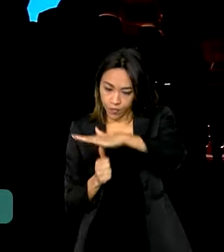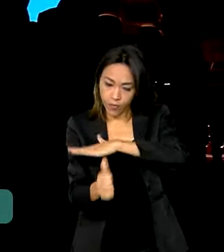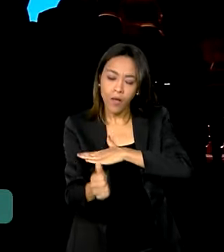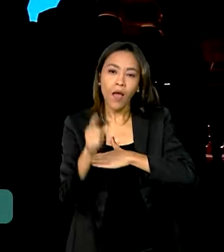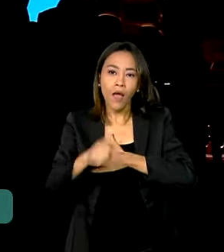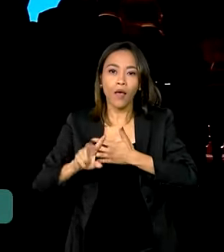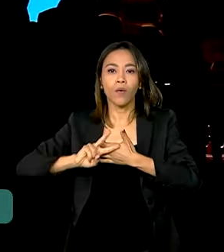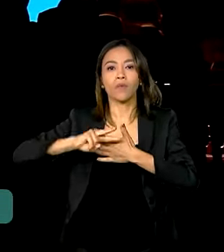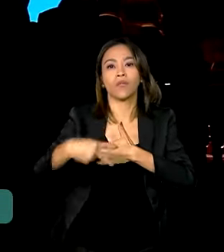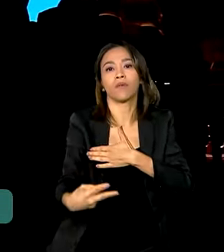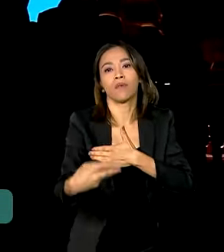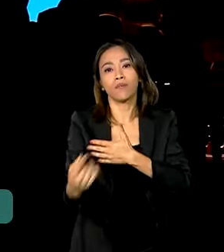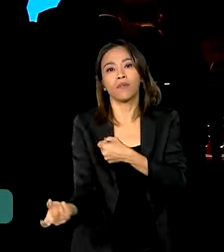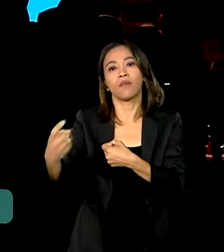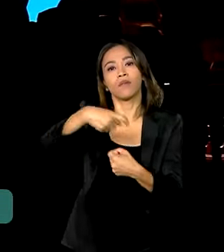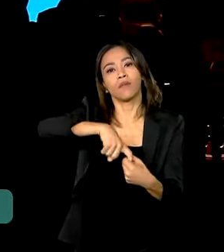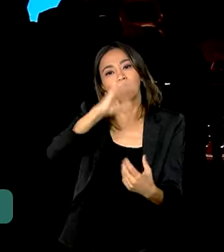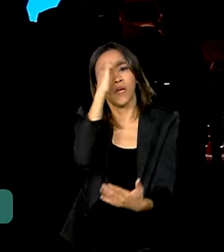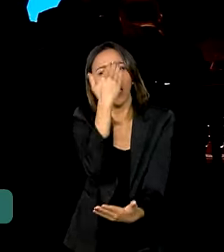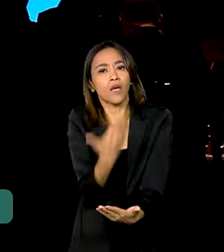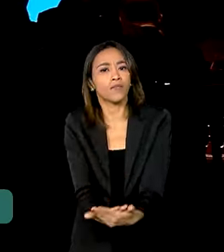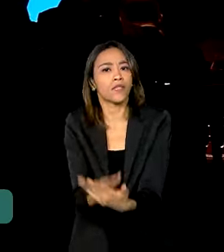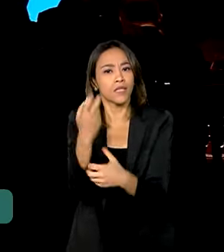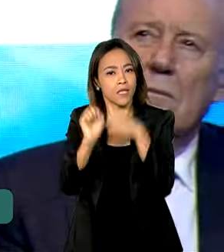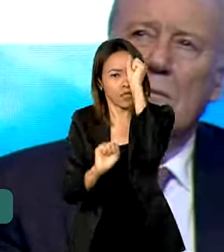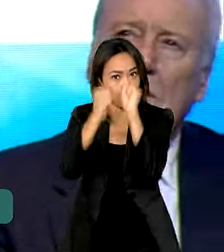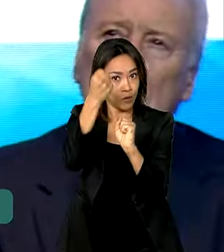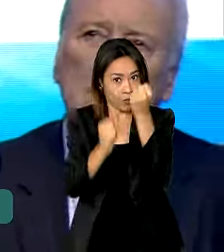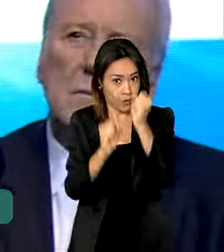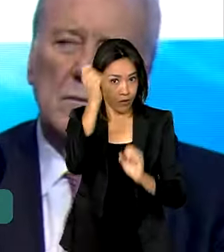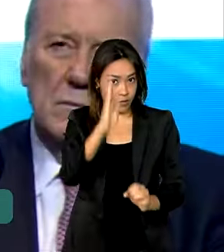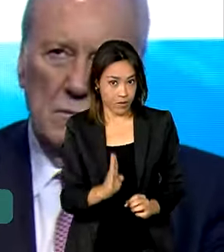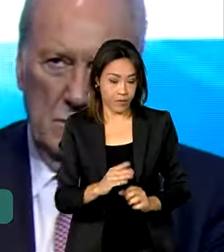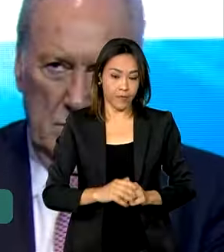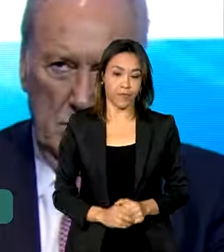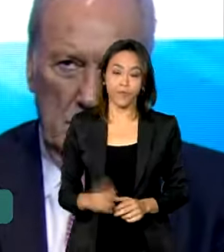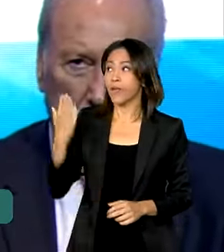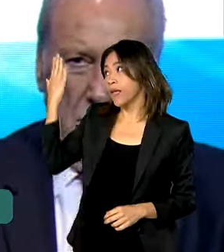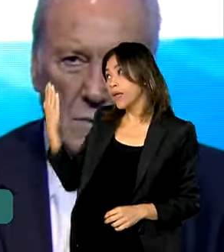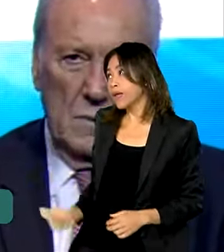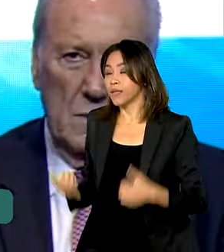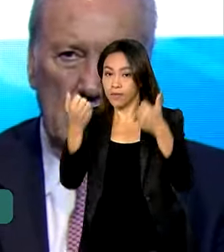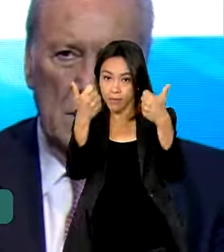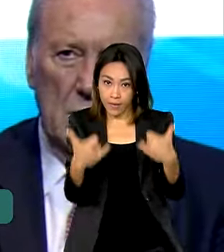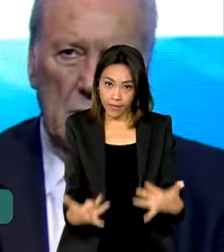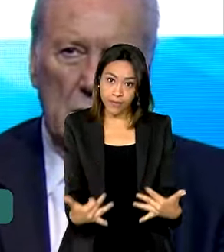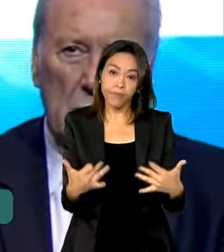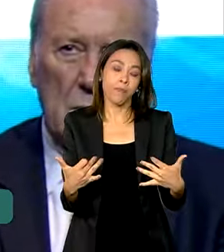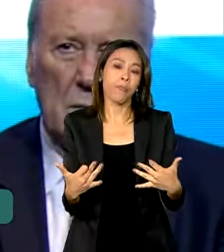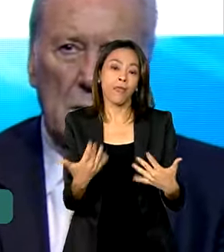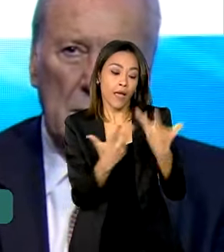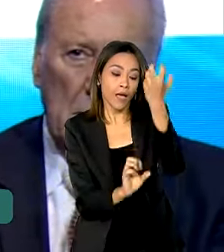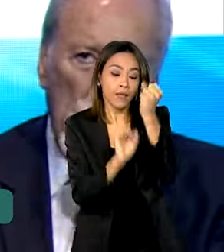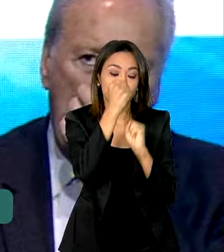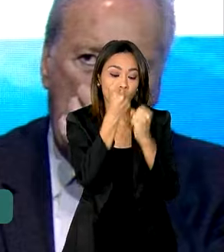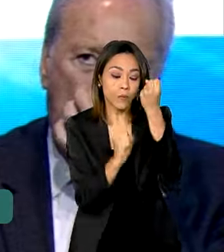da retomada da confiança da indústria no Brasil. A indústria passou a ter